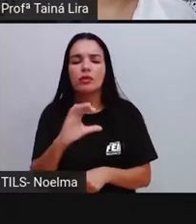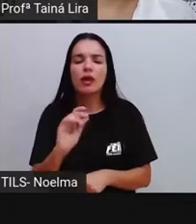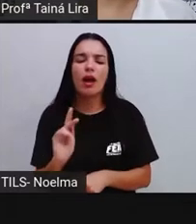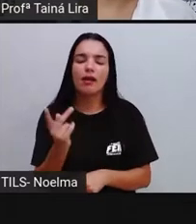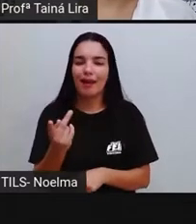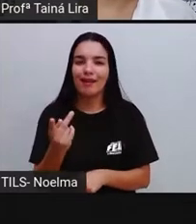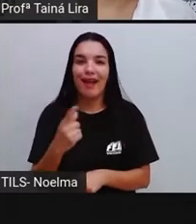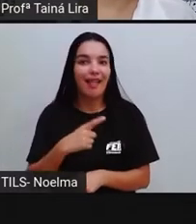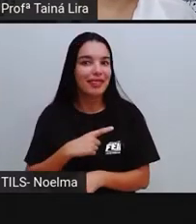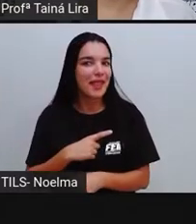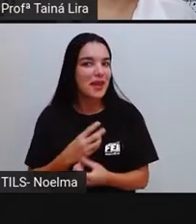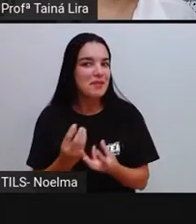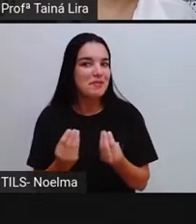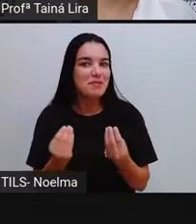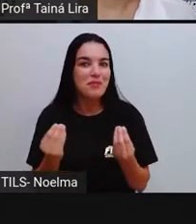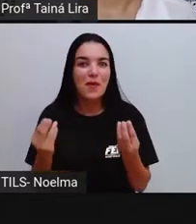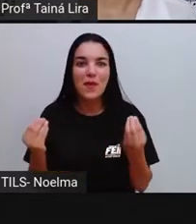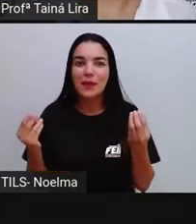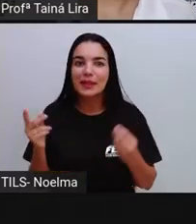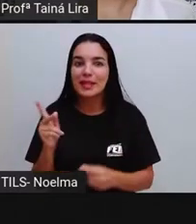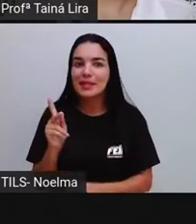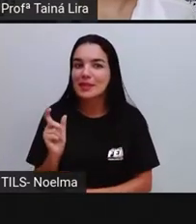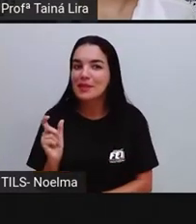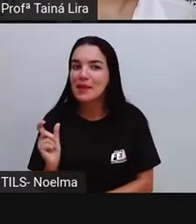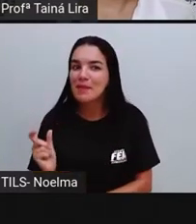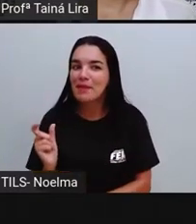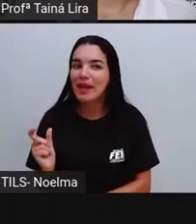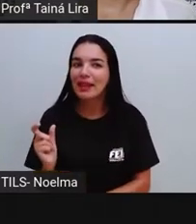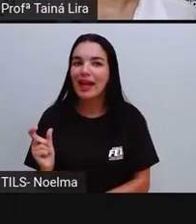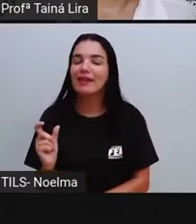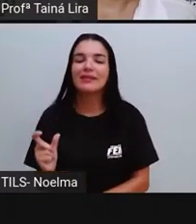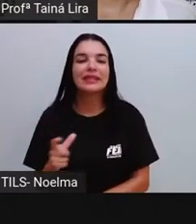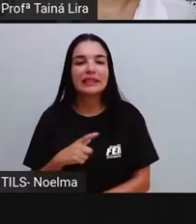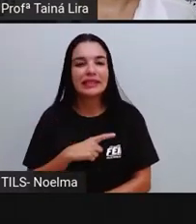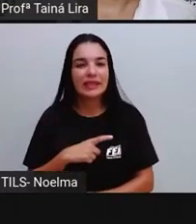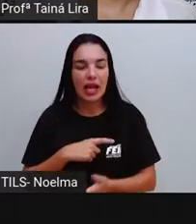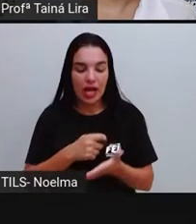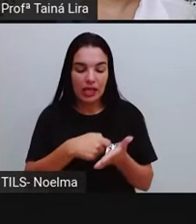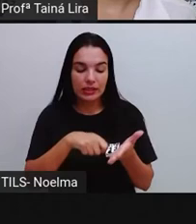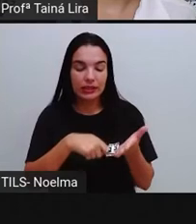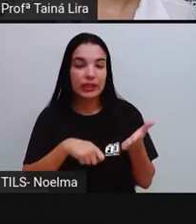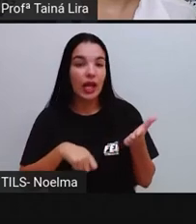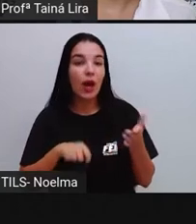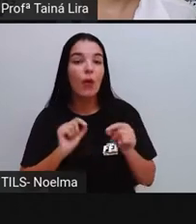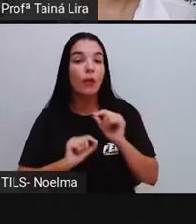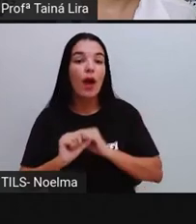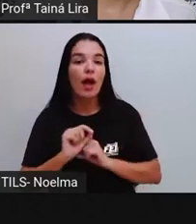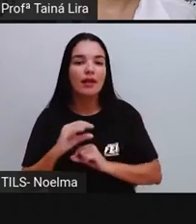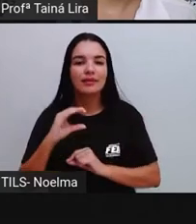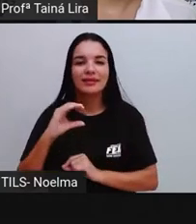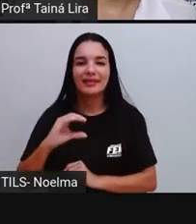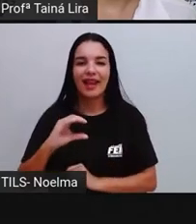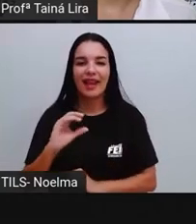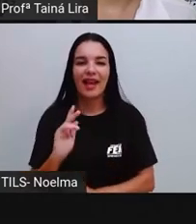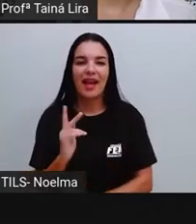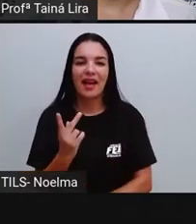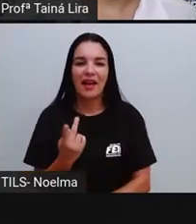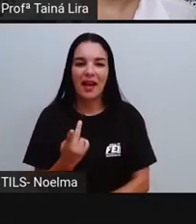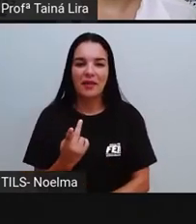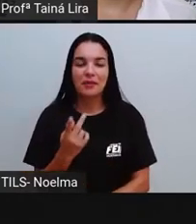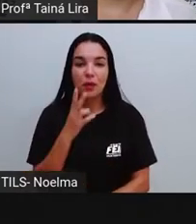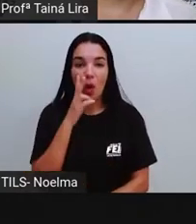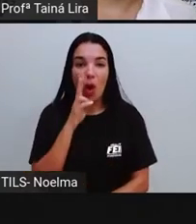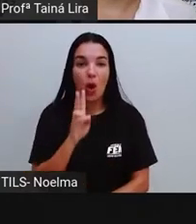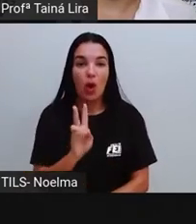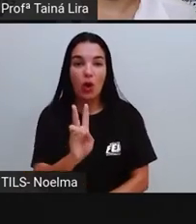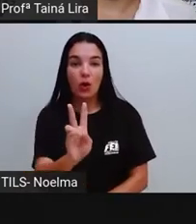temos várias palavrinhas aí, Escritas, Com CH, Olha lá, A PRO até